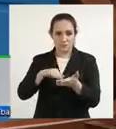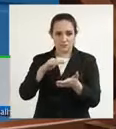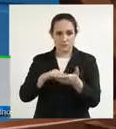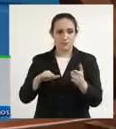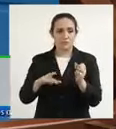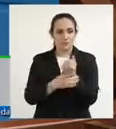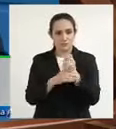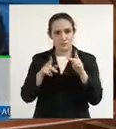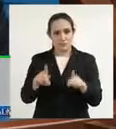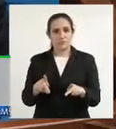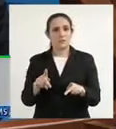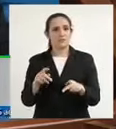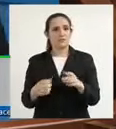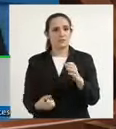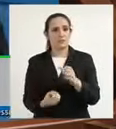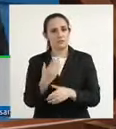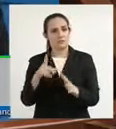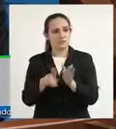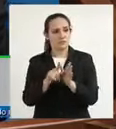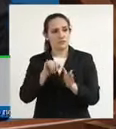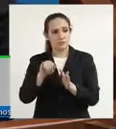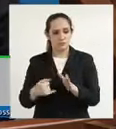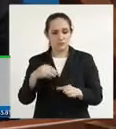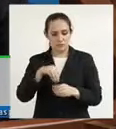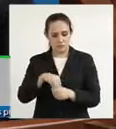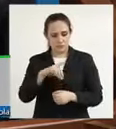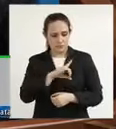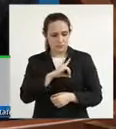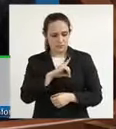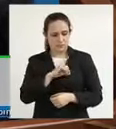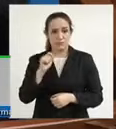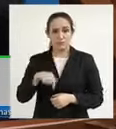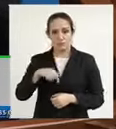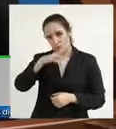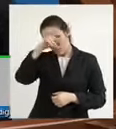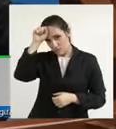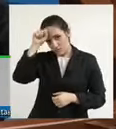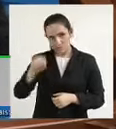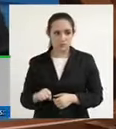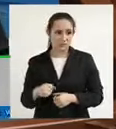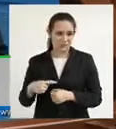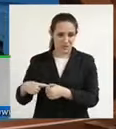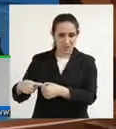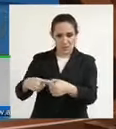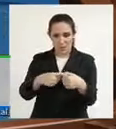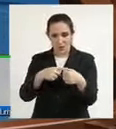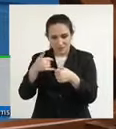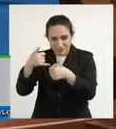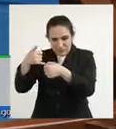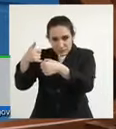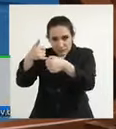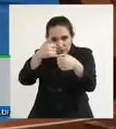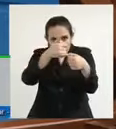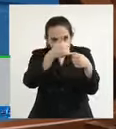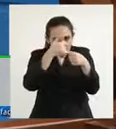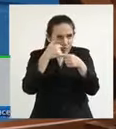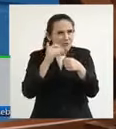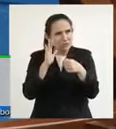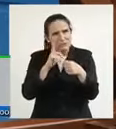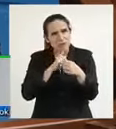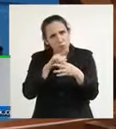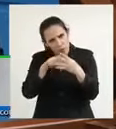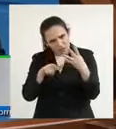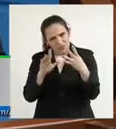que seja instalado nas delegacias do Mato Grosso do Sul, no interior do Estado e aí já tem quatro sendo